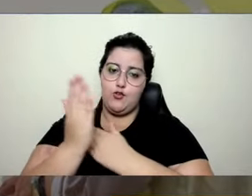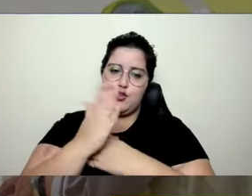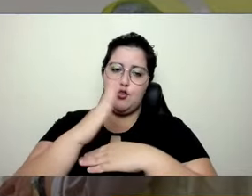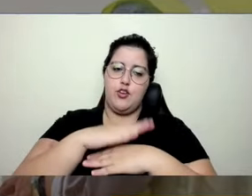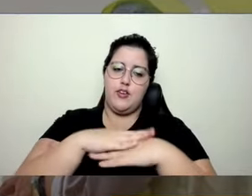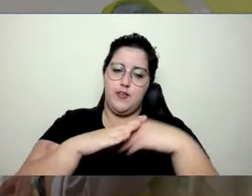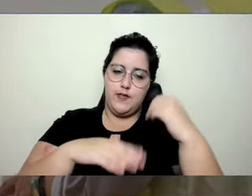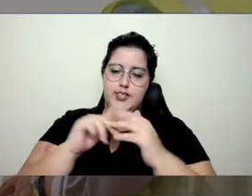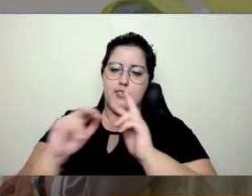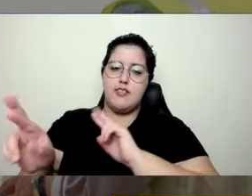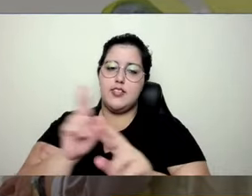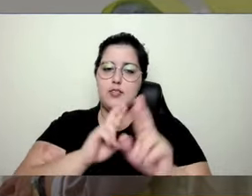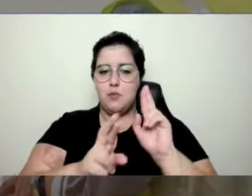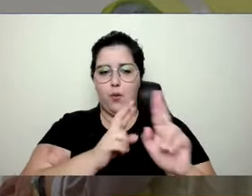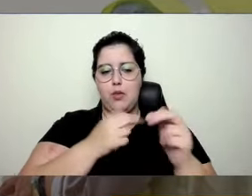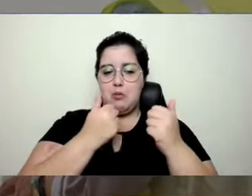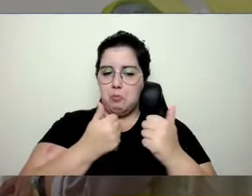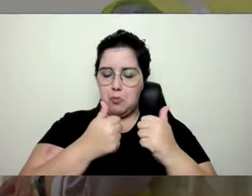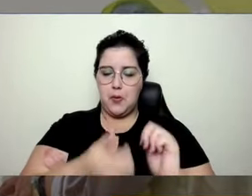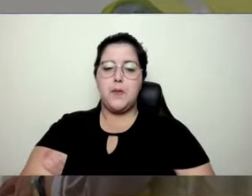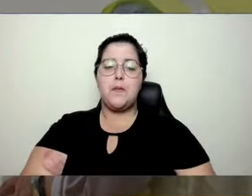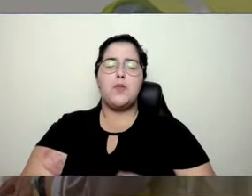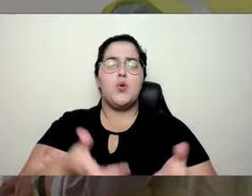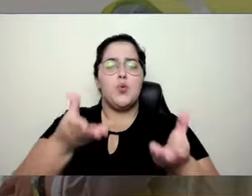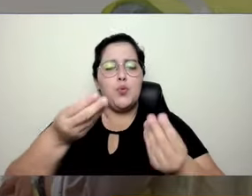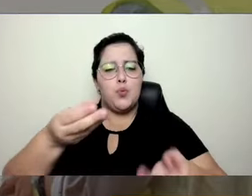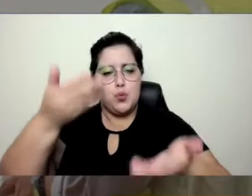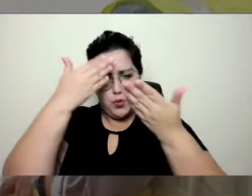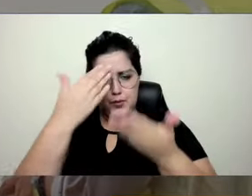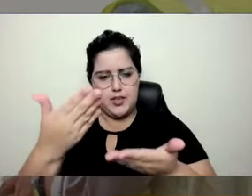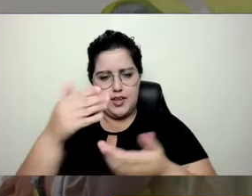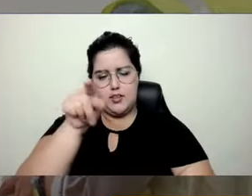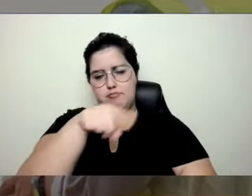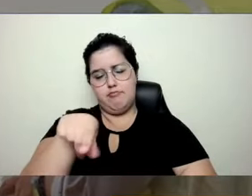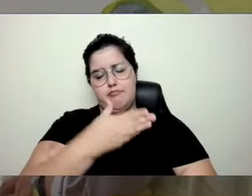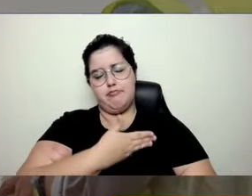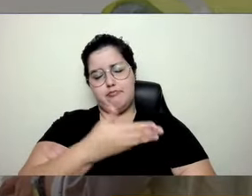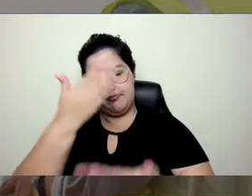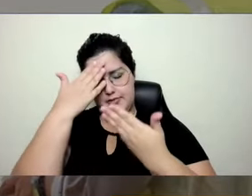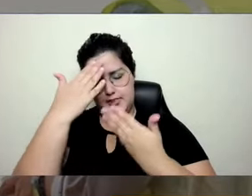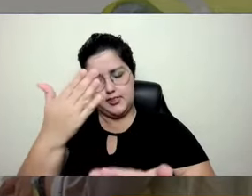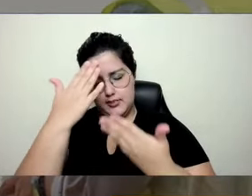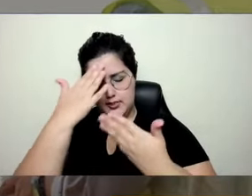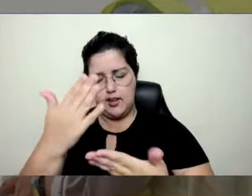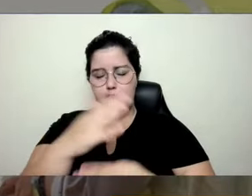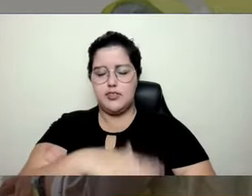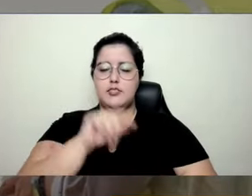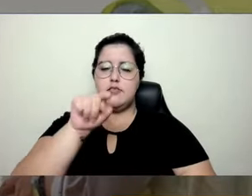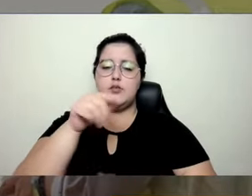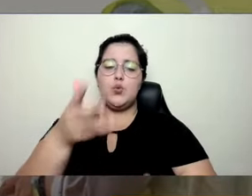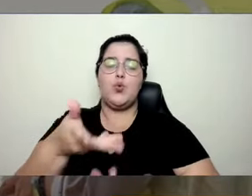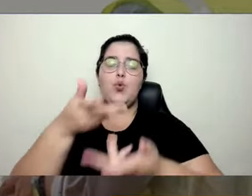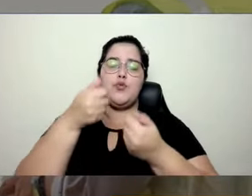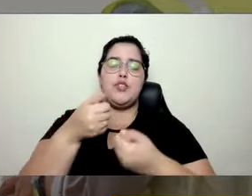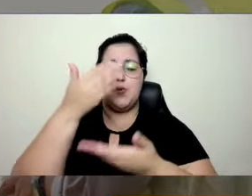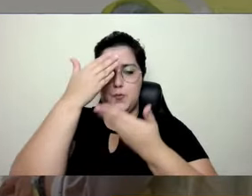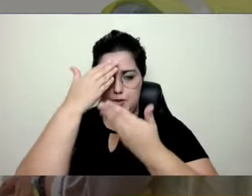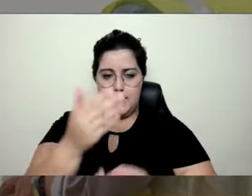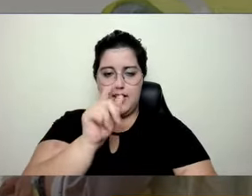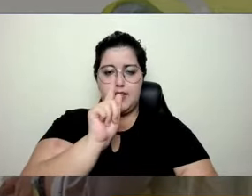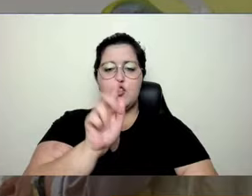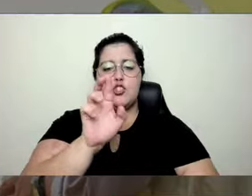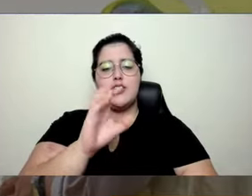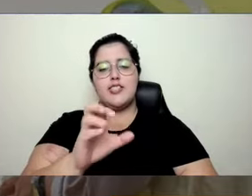respondendo aqui e muito obrigado e obrigada, meu amigo, obrigada a você pelo convite, a GD, a GCR,